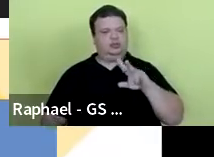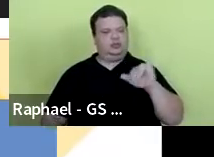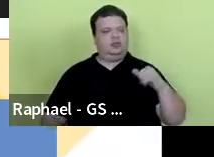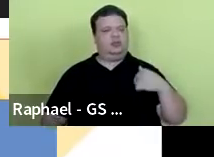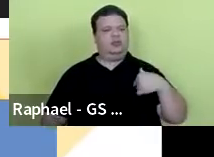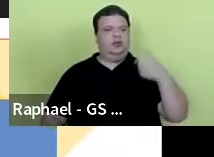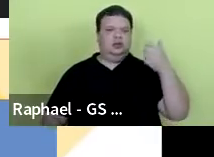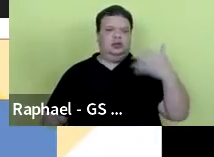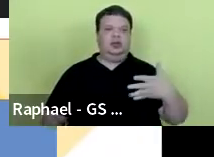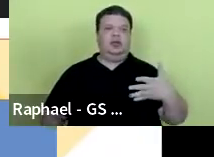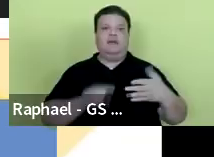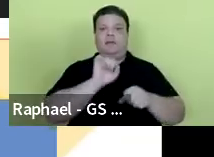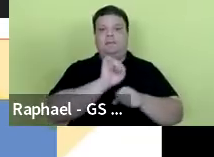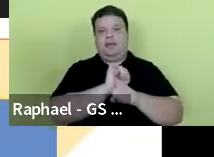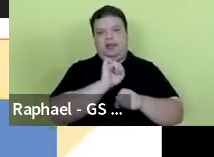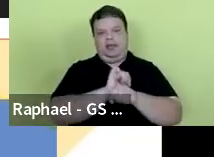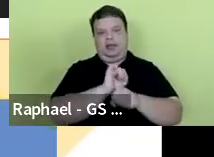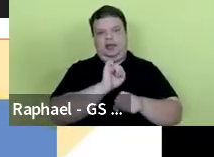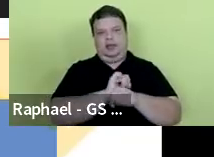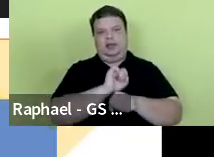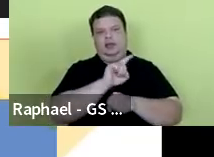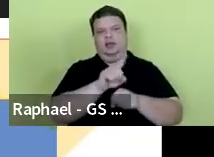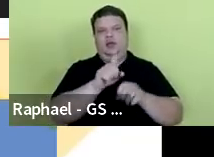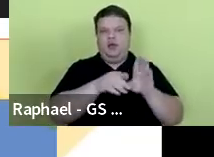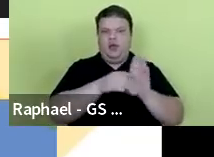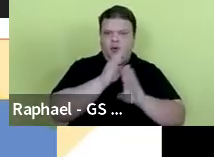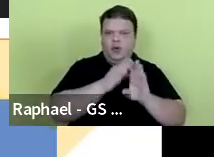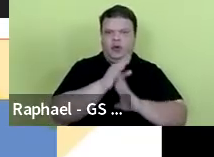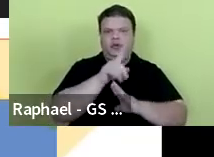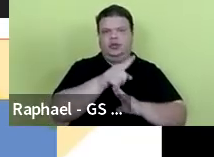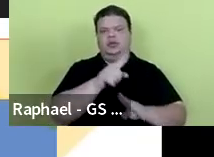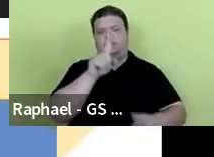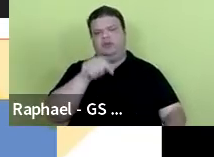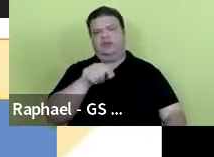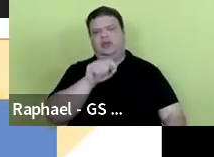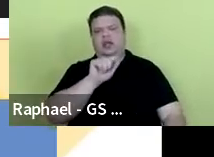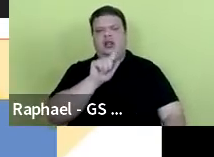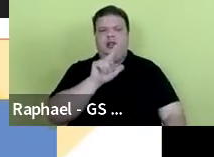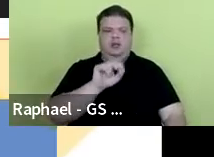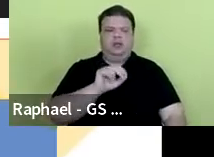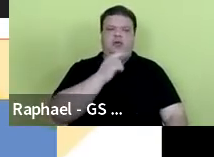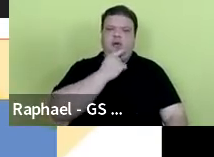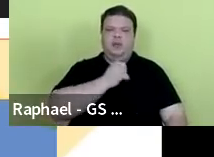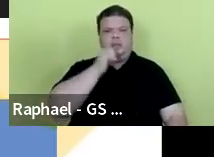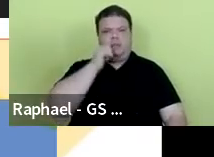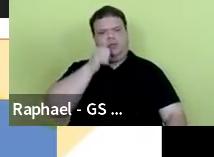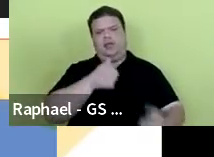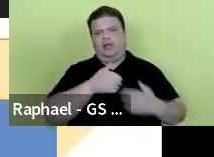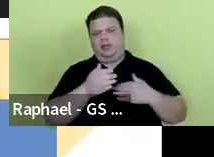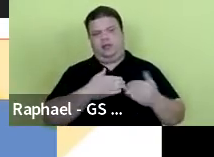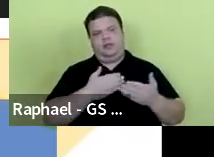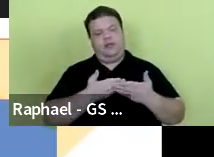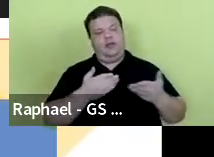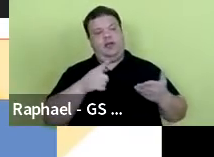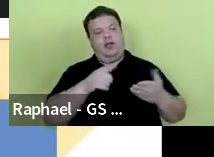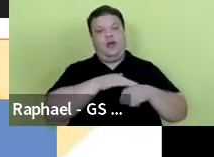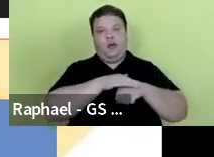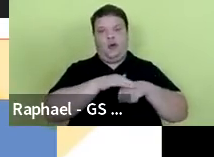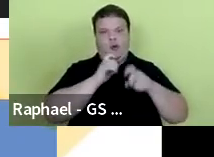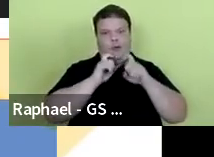aguardando que os orientadores, orientadoras, alunos e alunas se mobilizem, conversem,